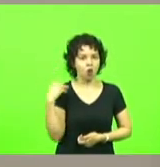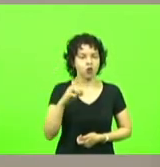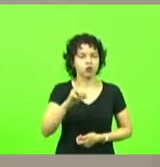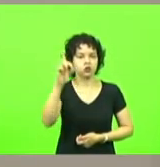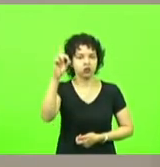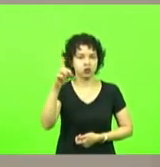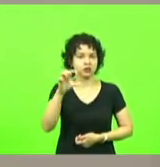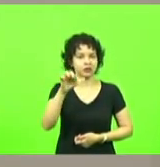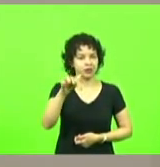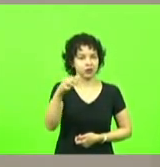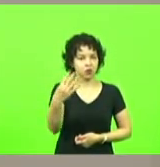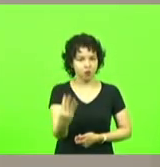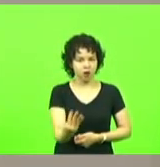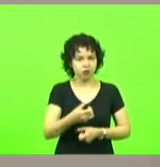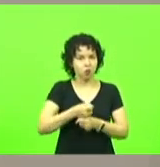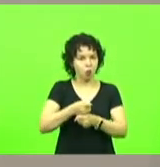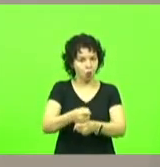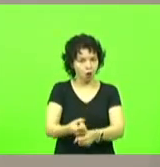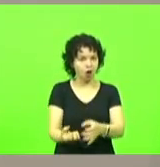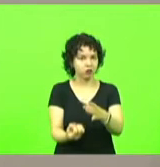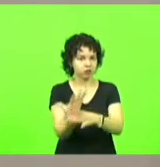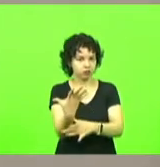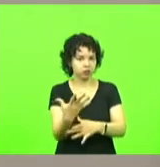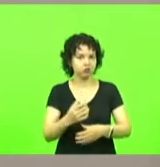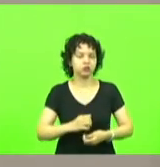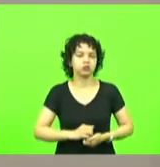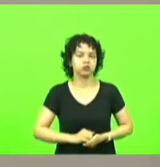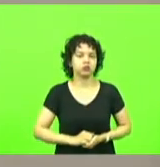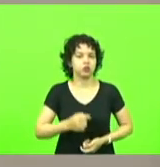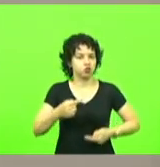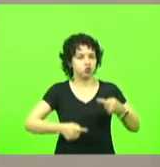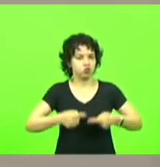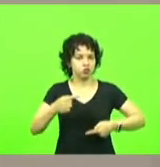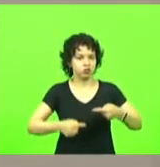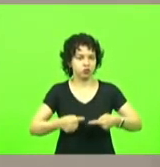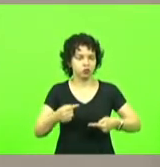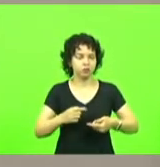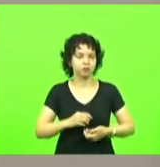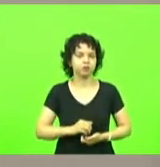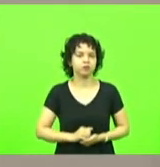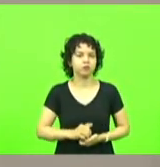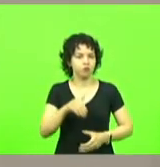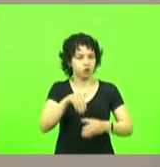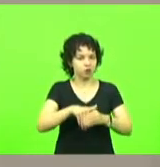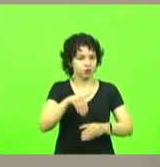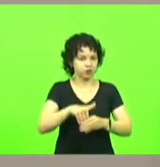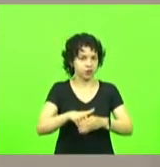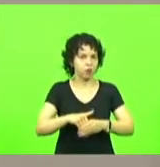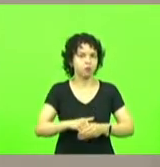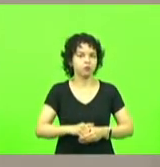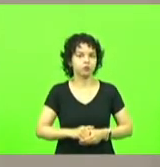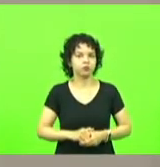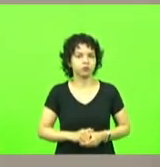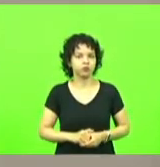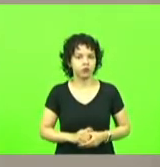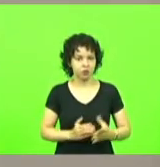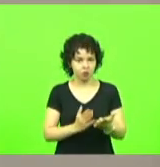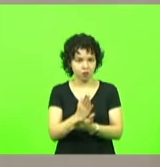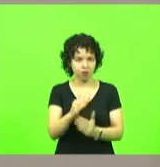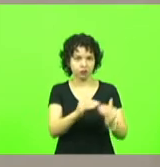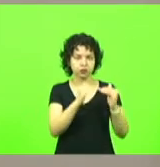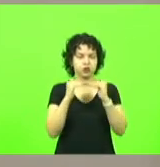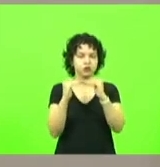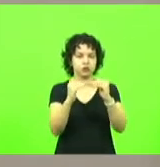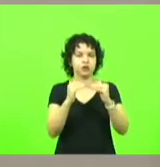em discussão não havendo quem queira discutir em votação aprovado por